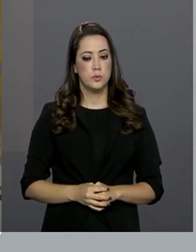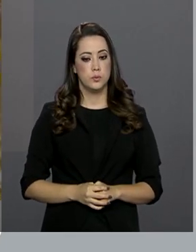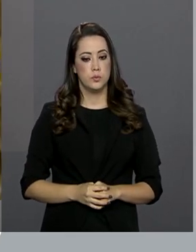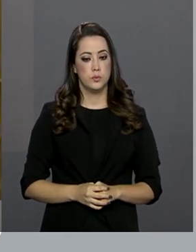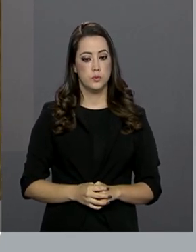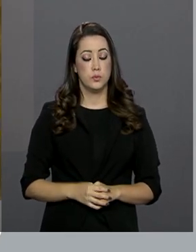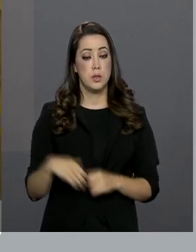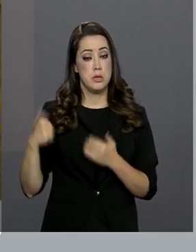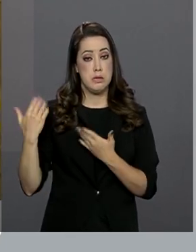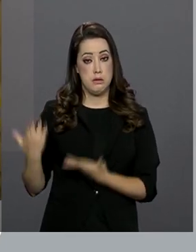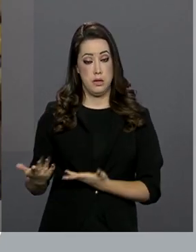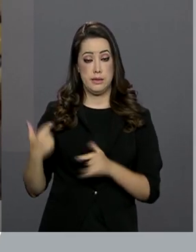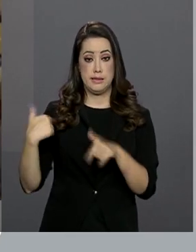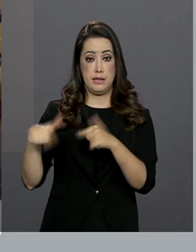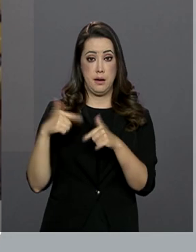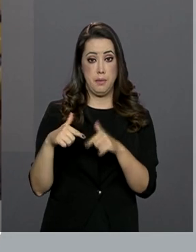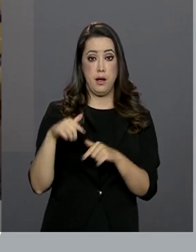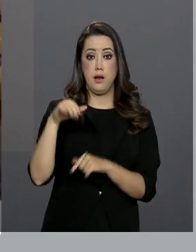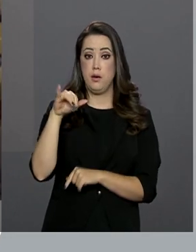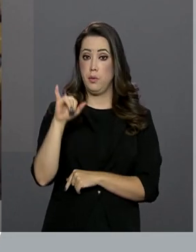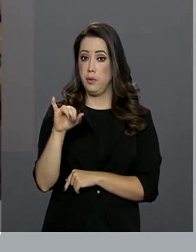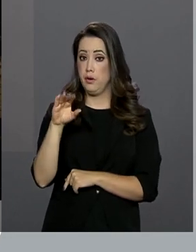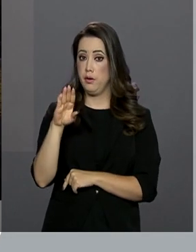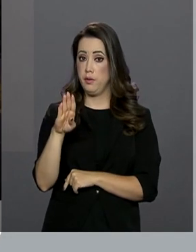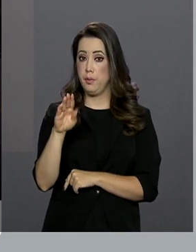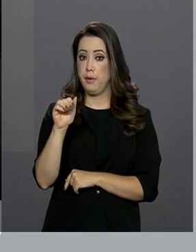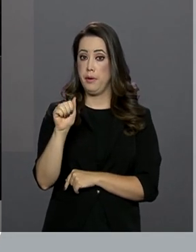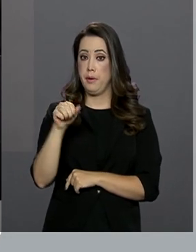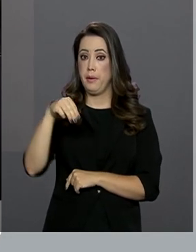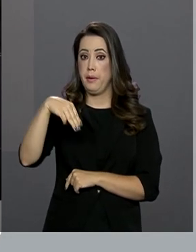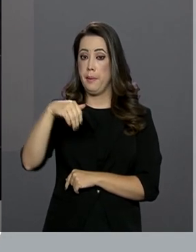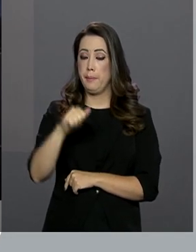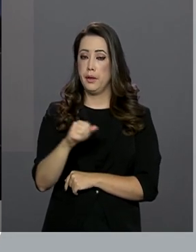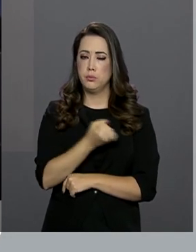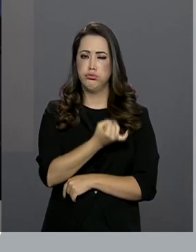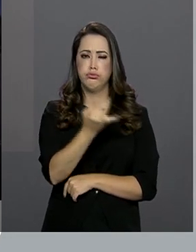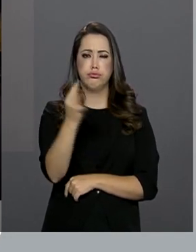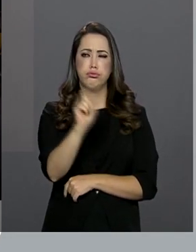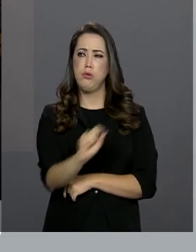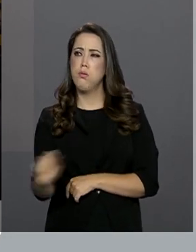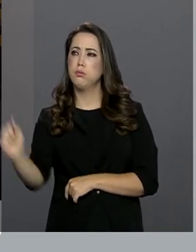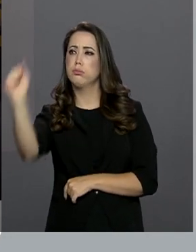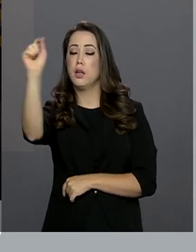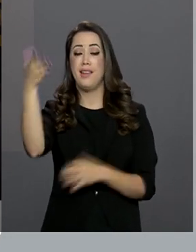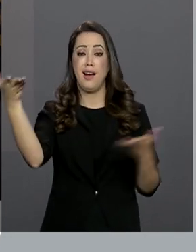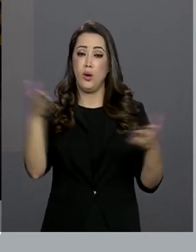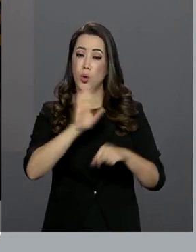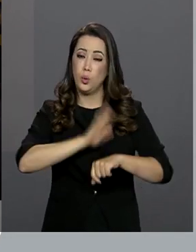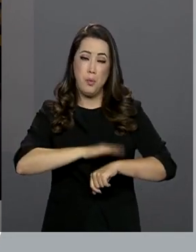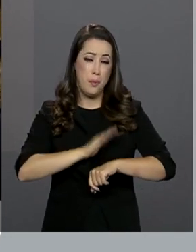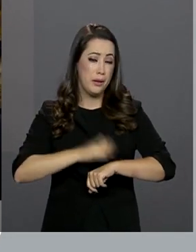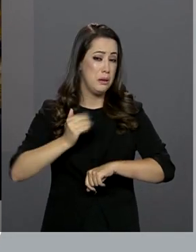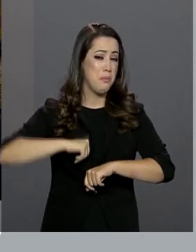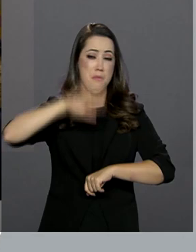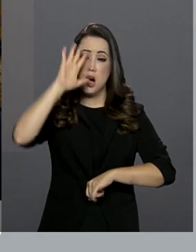Esse trabalho feito pelo Ibama está espalhado em diversos estados e vem nesse momento justamente de aumento dos focos de queimar.